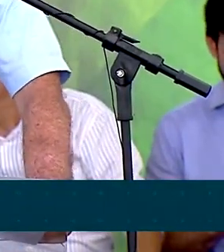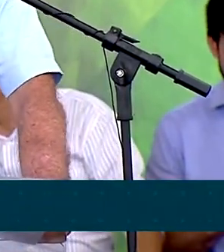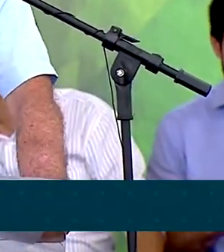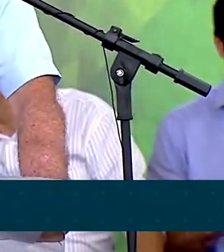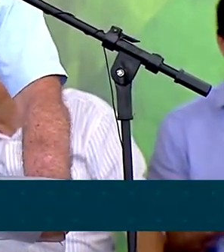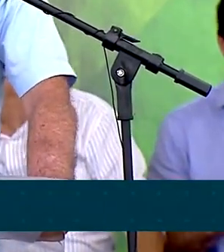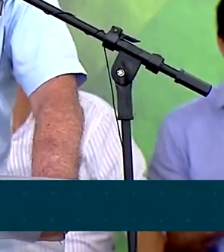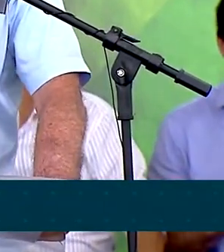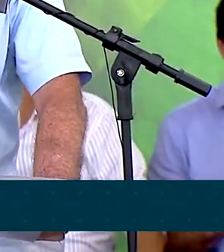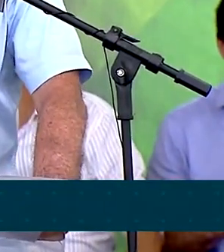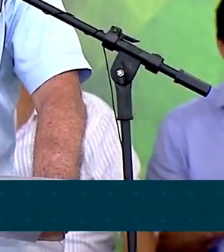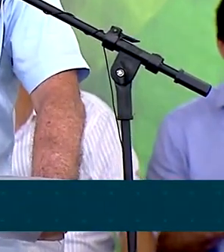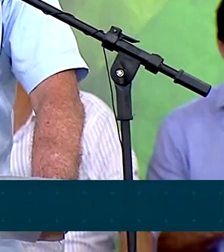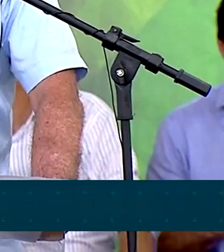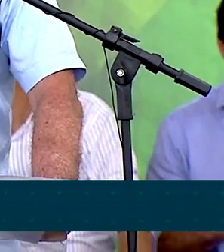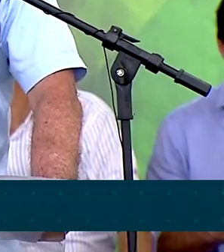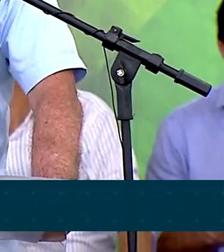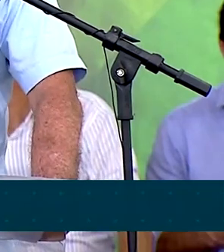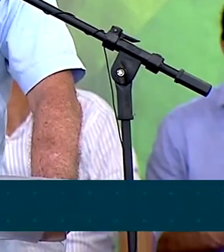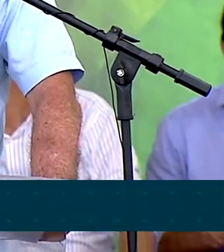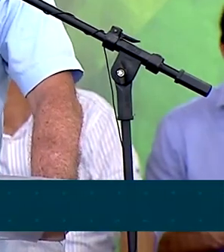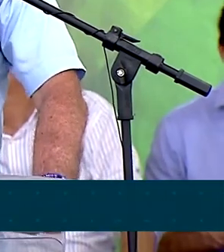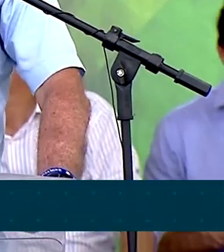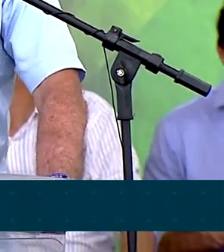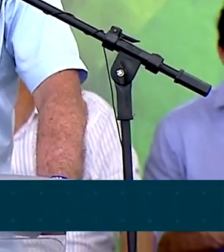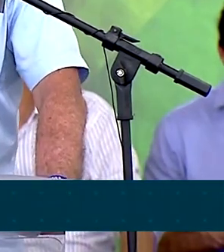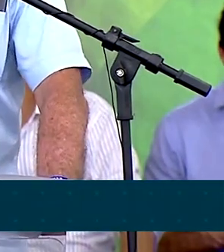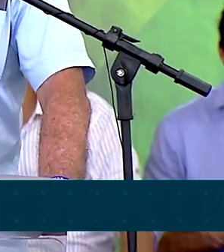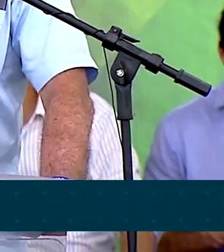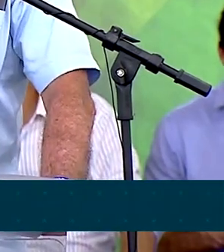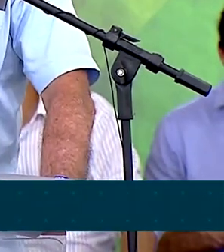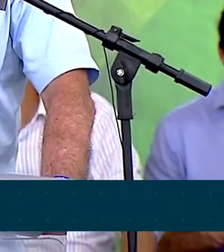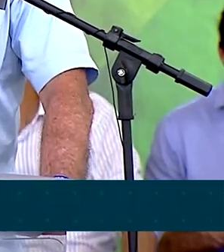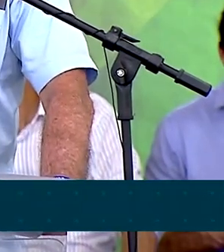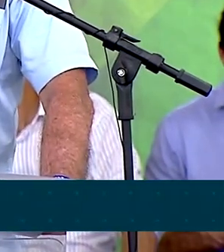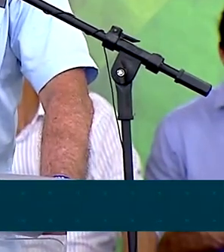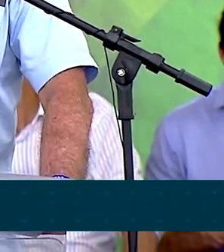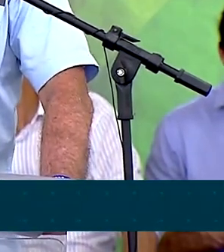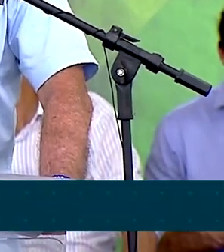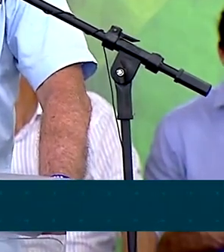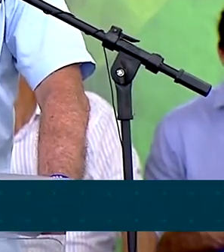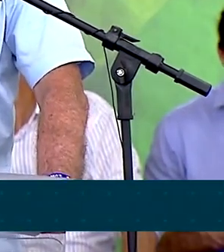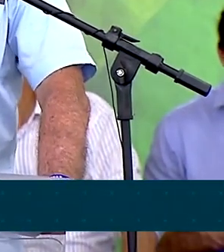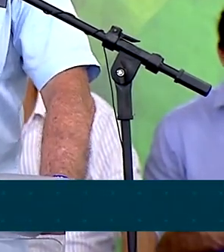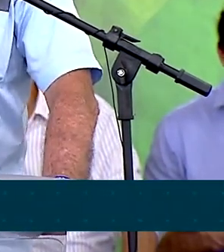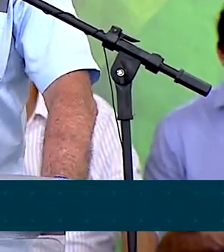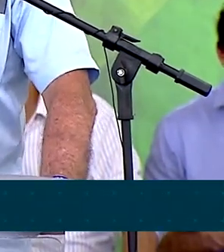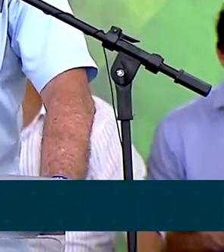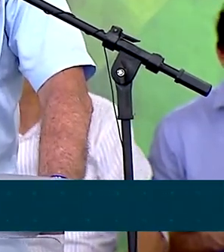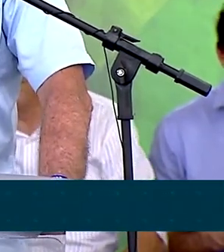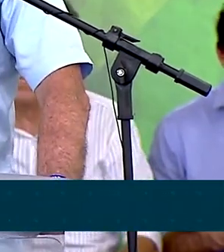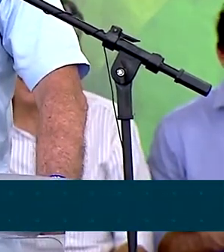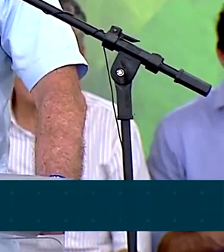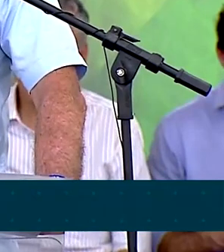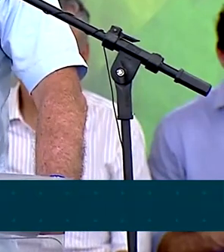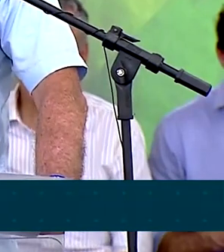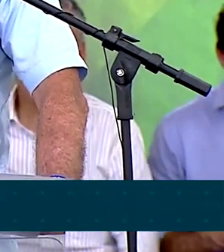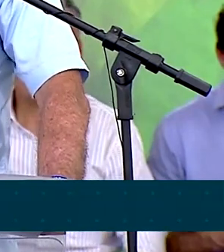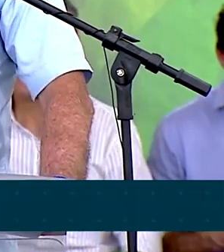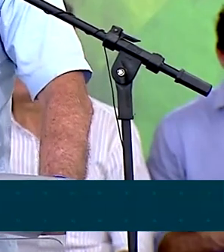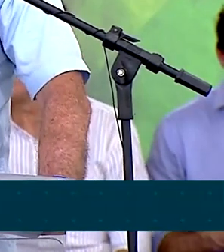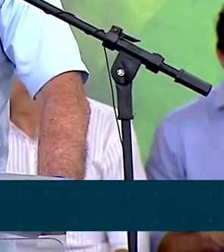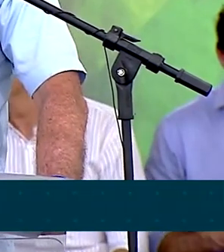assentado, ao ter a garantia que aquela propriedade é sua, que as